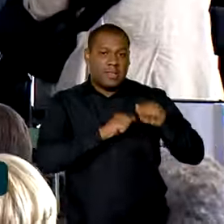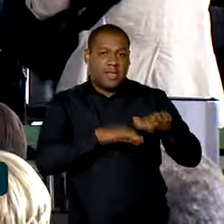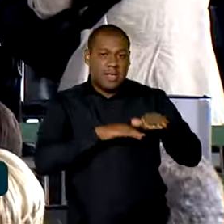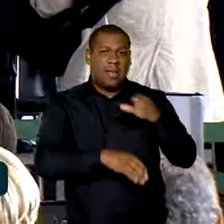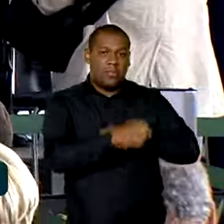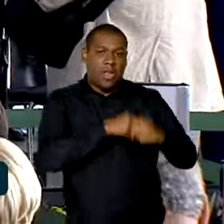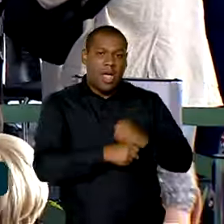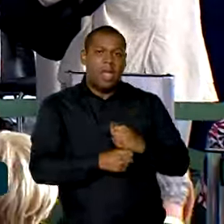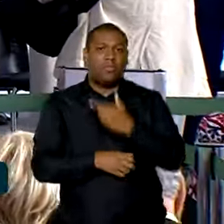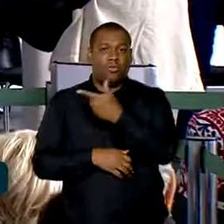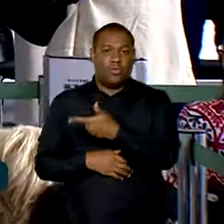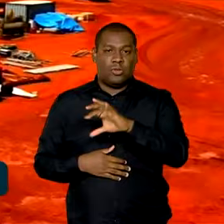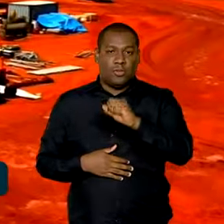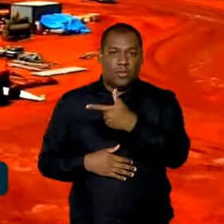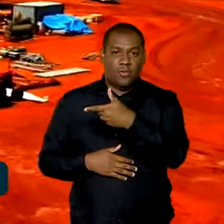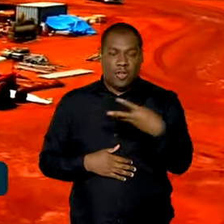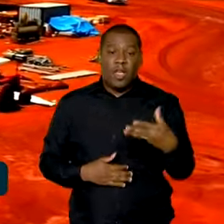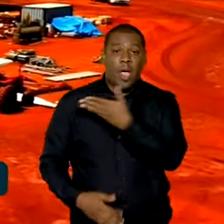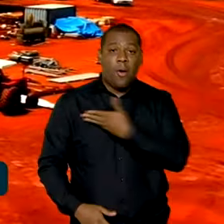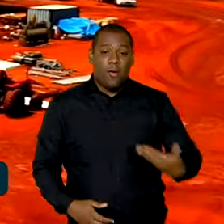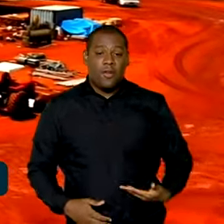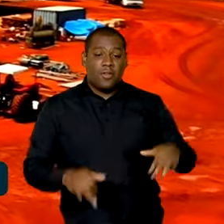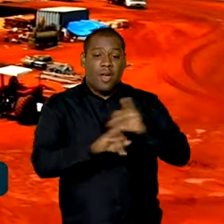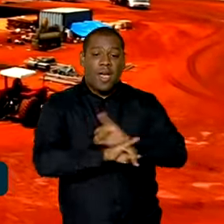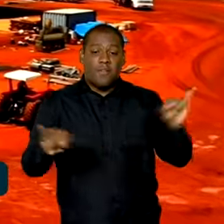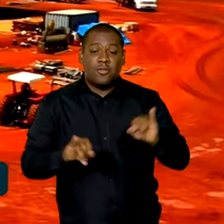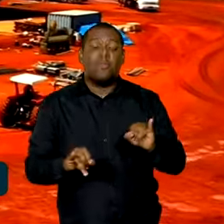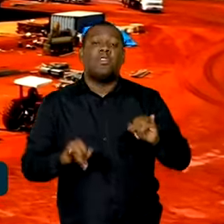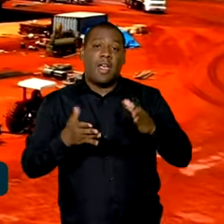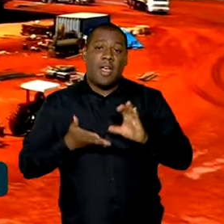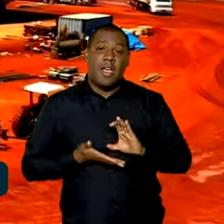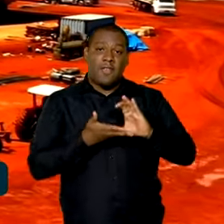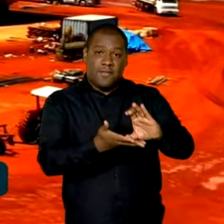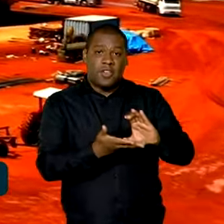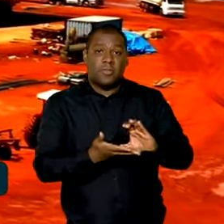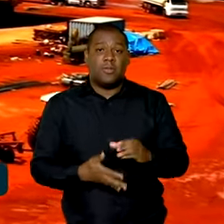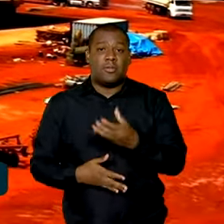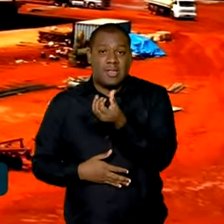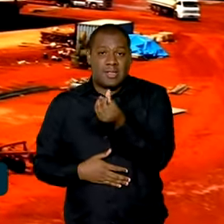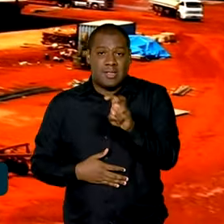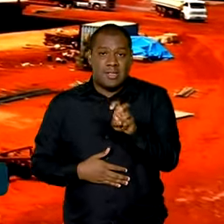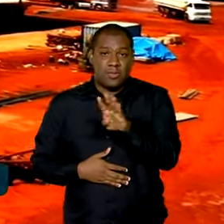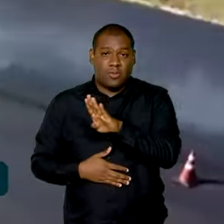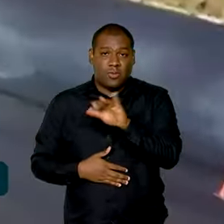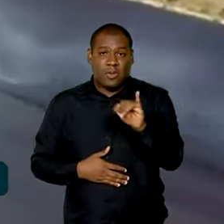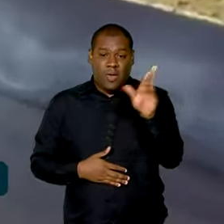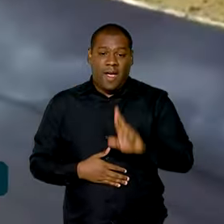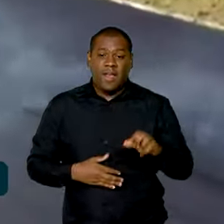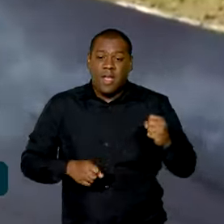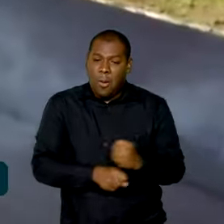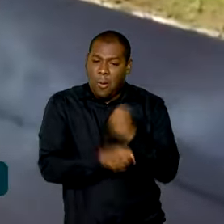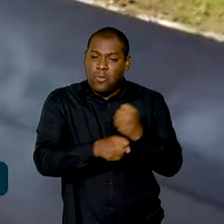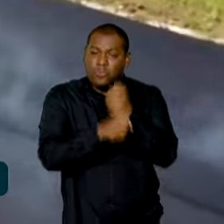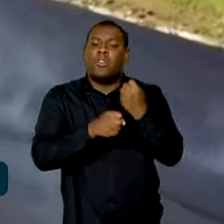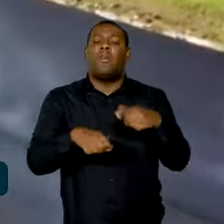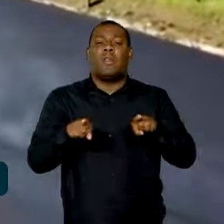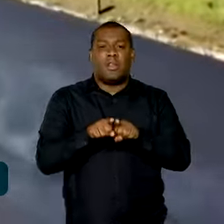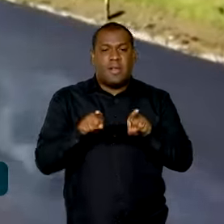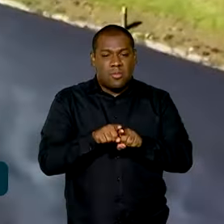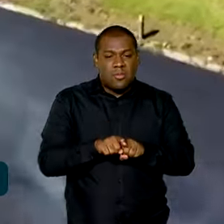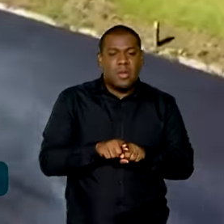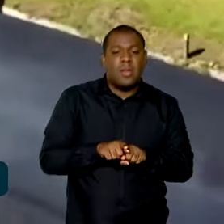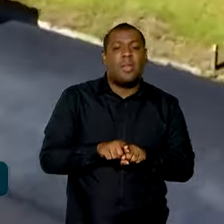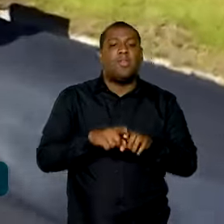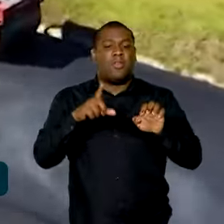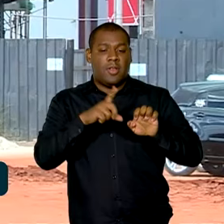quando foram anunciados investimentos de 65 bilhões de reais para a seleção de obras e empreendimentos com